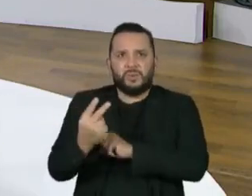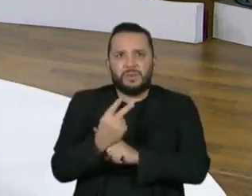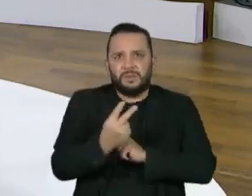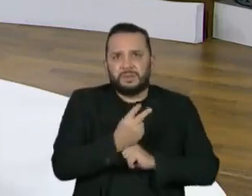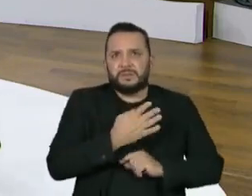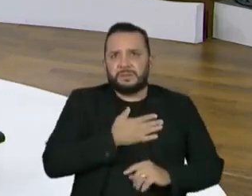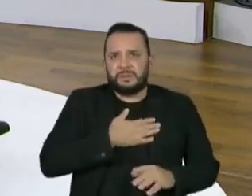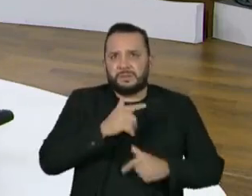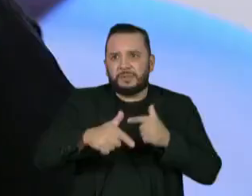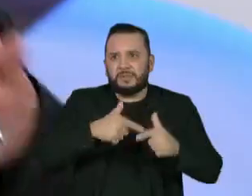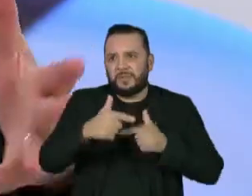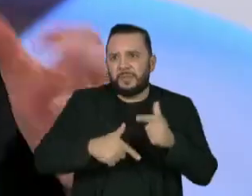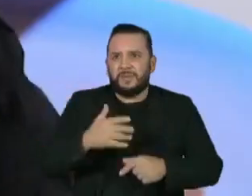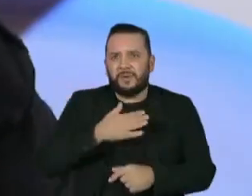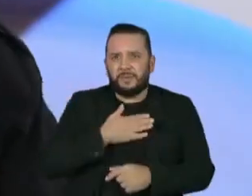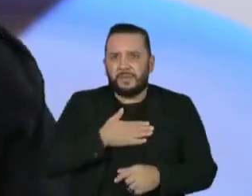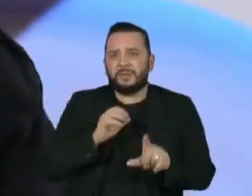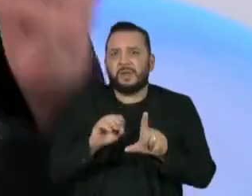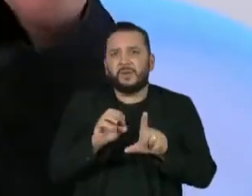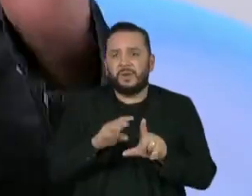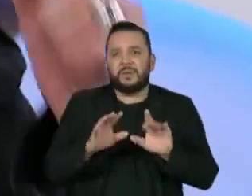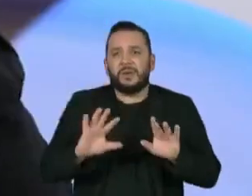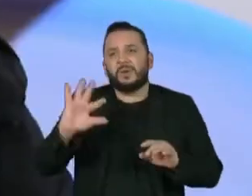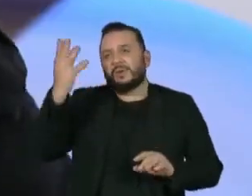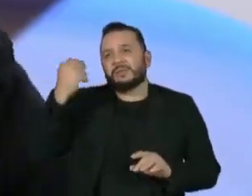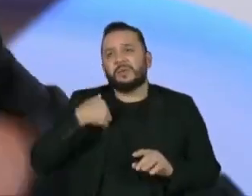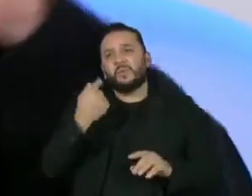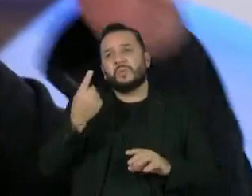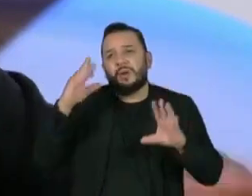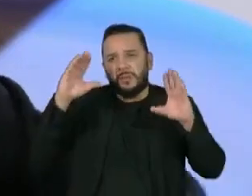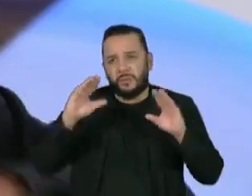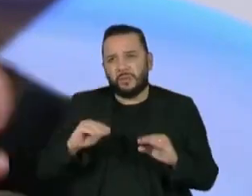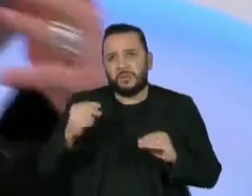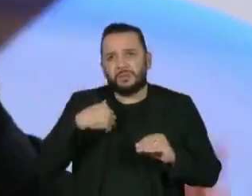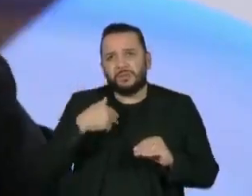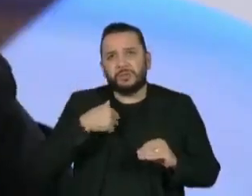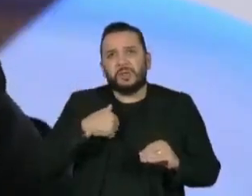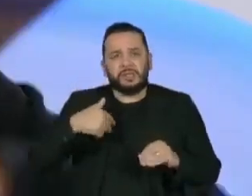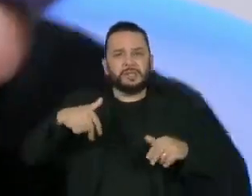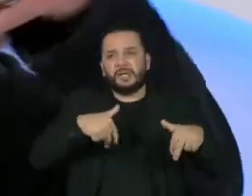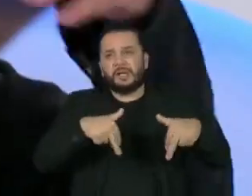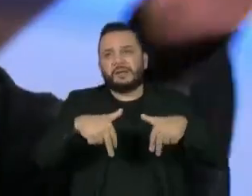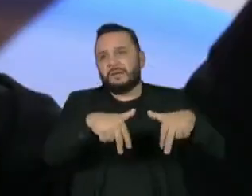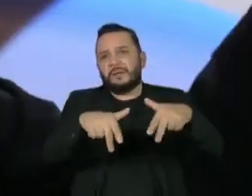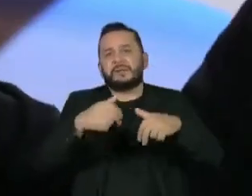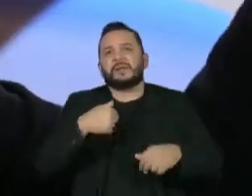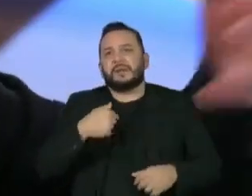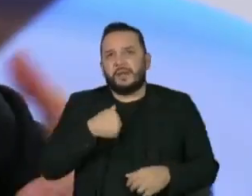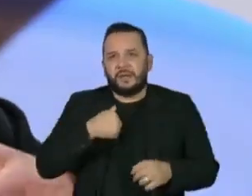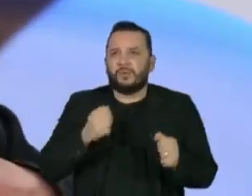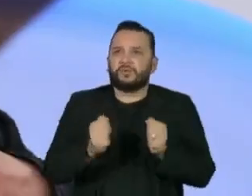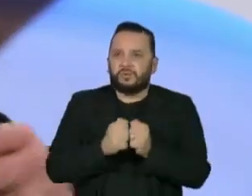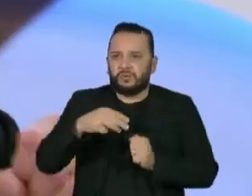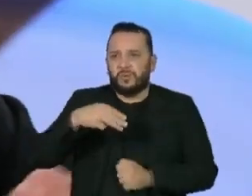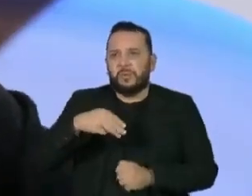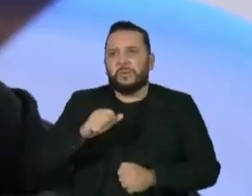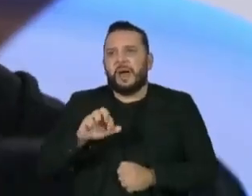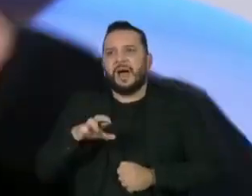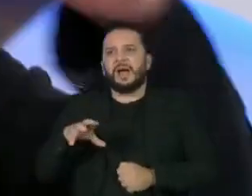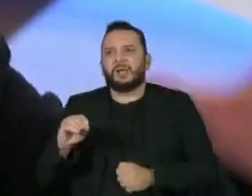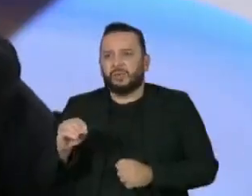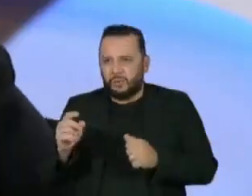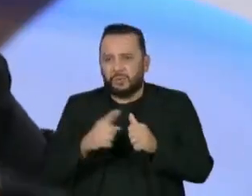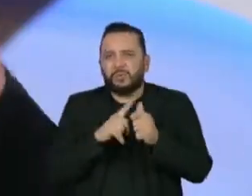que trabalhavam comigo na Globo. Mas aí uma noite, nós saímos a pé para Liverpool, eu, Mauro Naves, não, Mauro Naves estava,